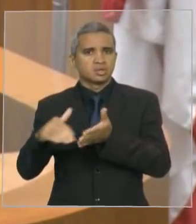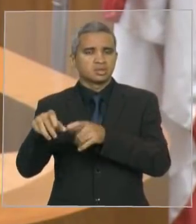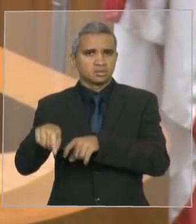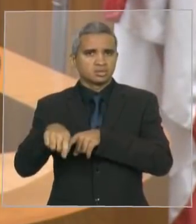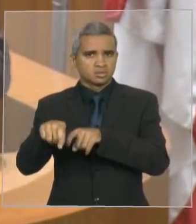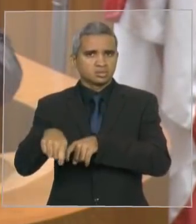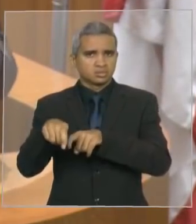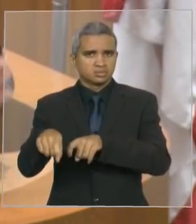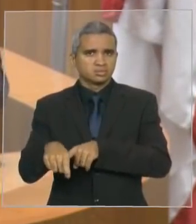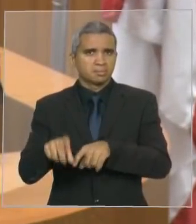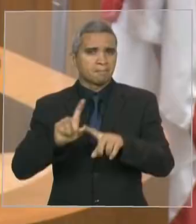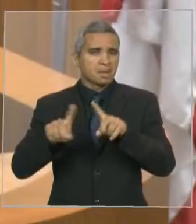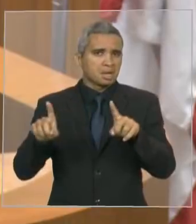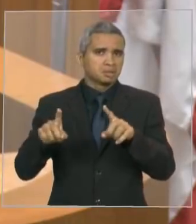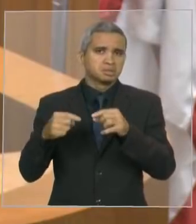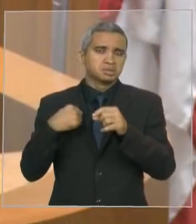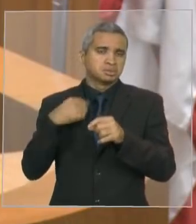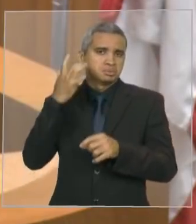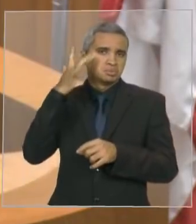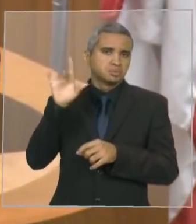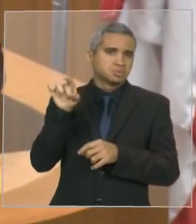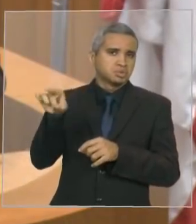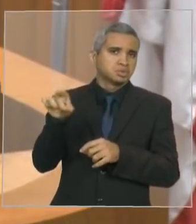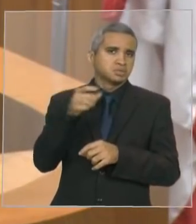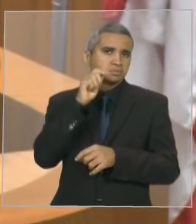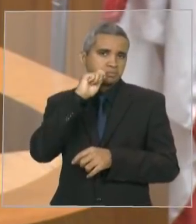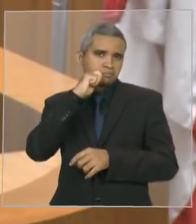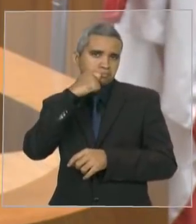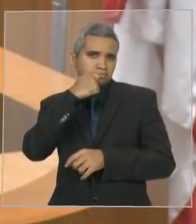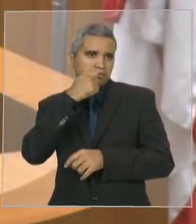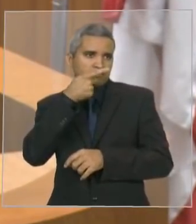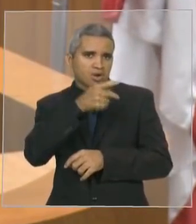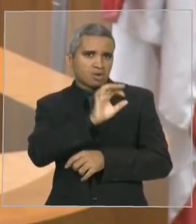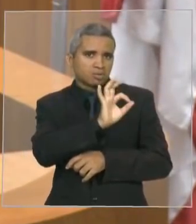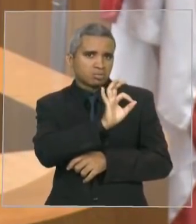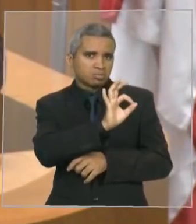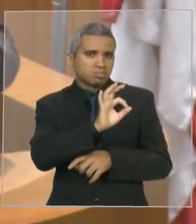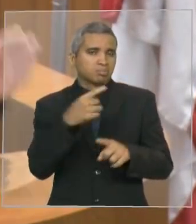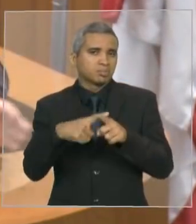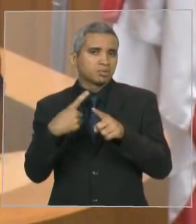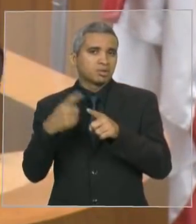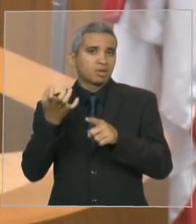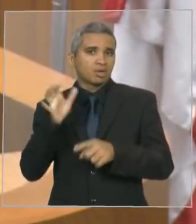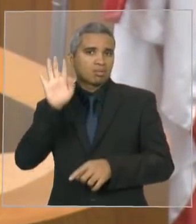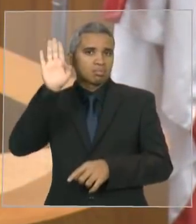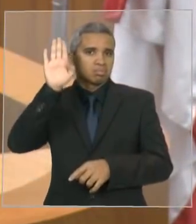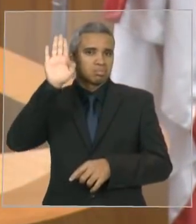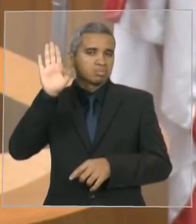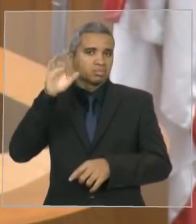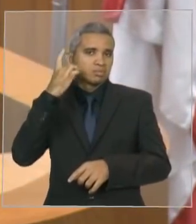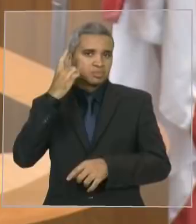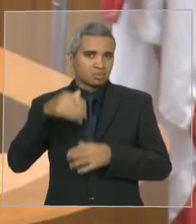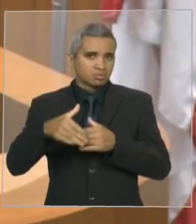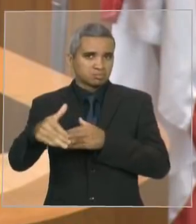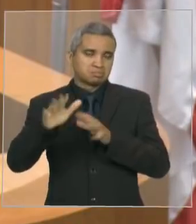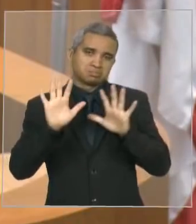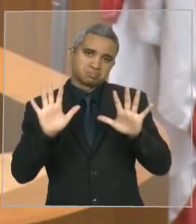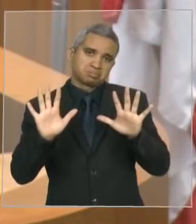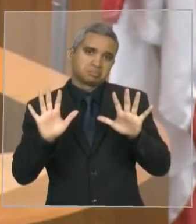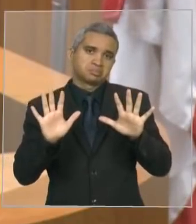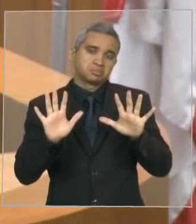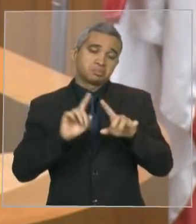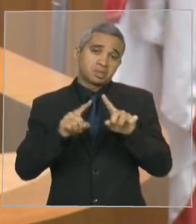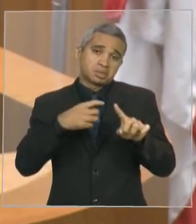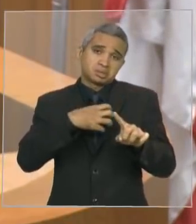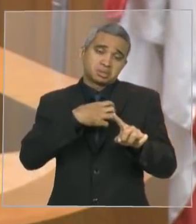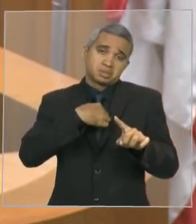nisso. Acredito, sim, que foi a falta de informação passada, a falta de conhecimento, que é o maior dos